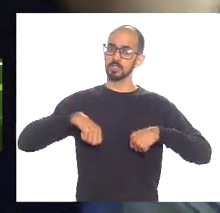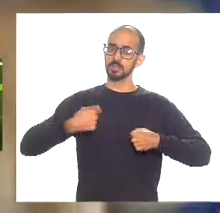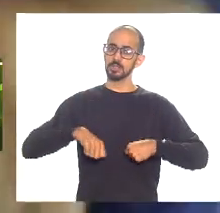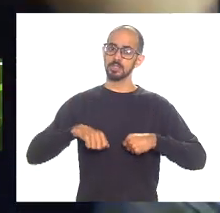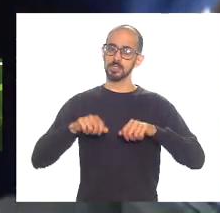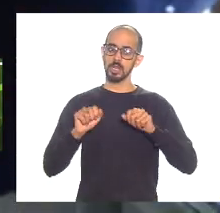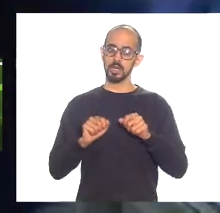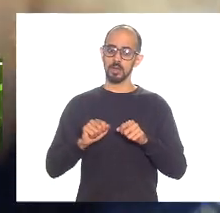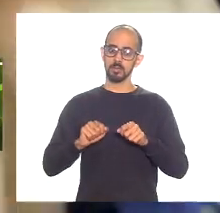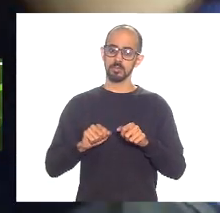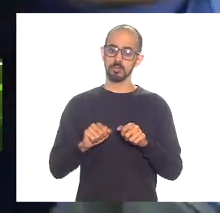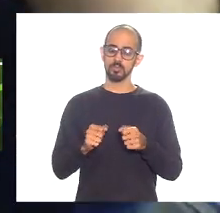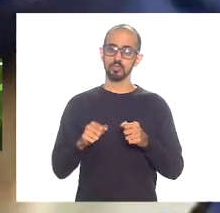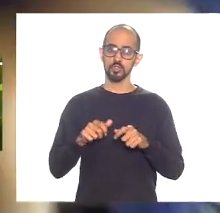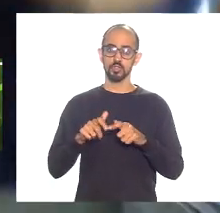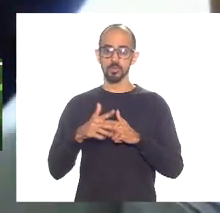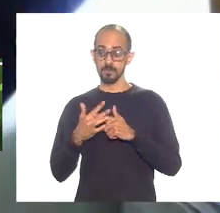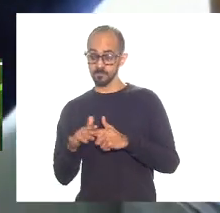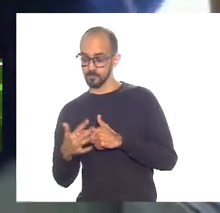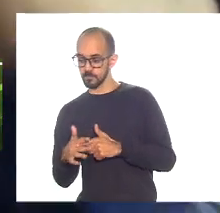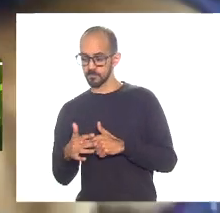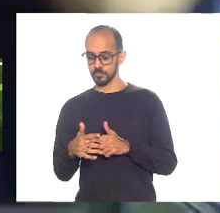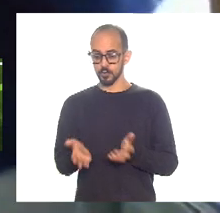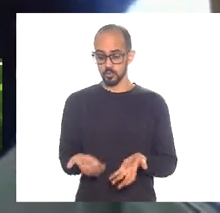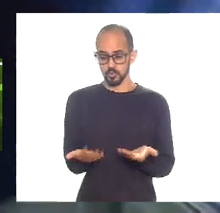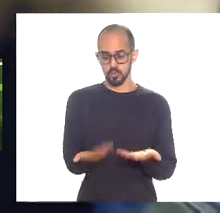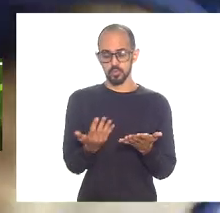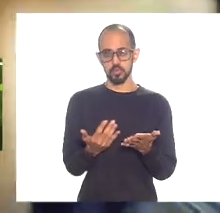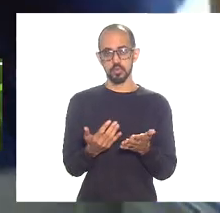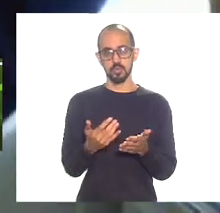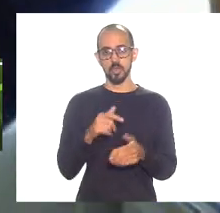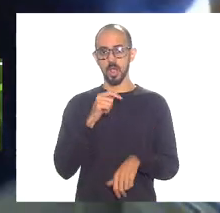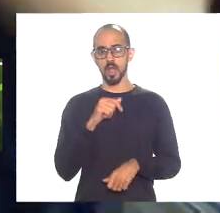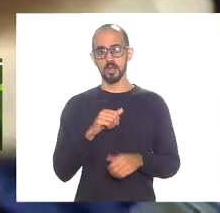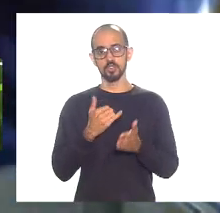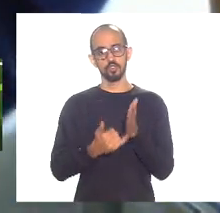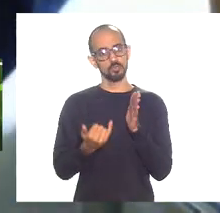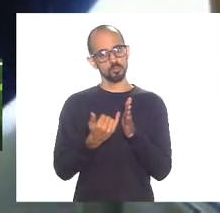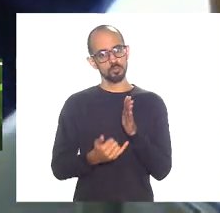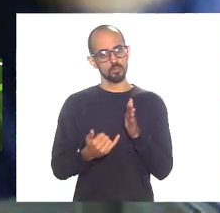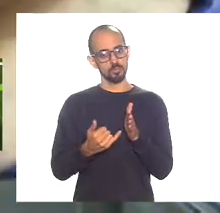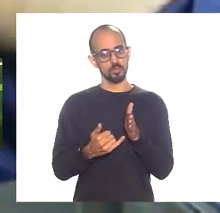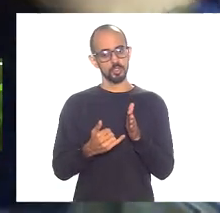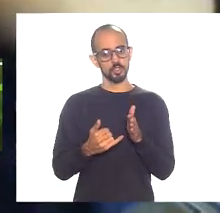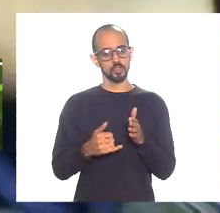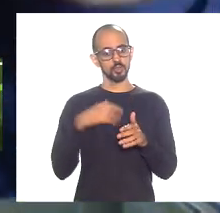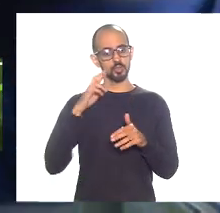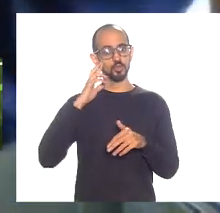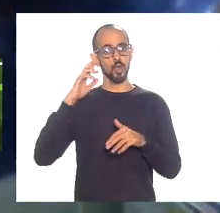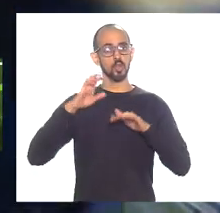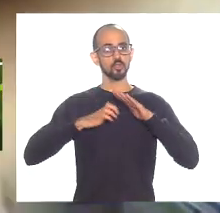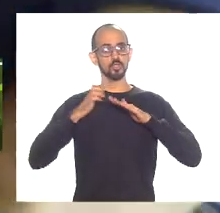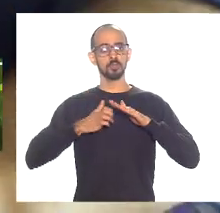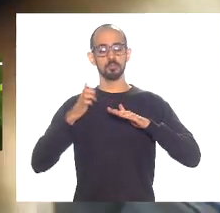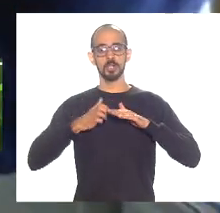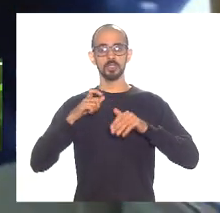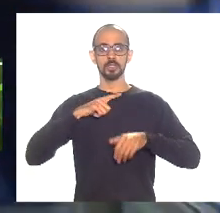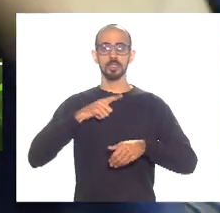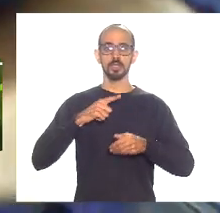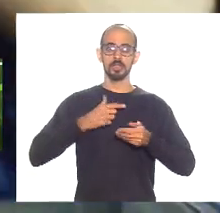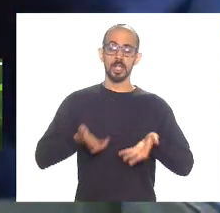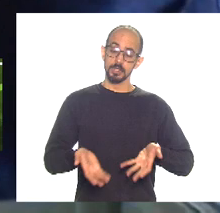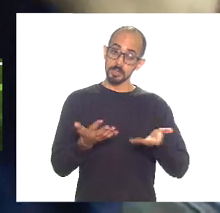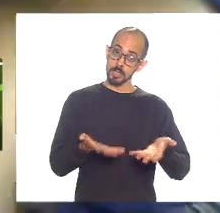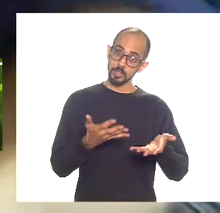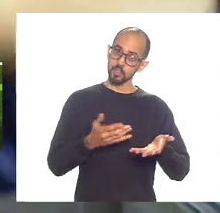rever os incentivos fiscais dos maus empresários que tem alíquotas subsidiadas e não